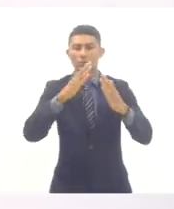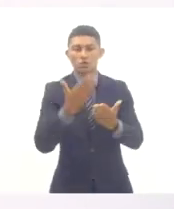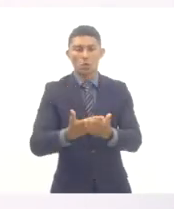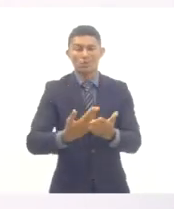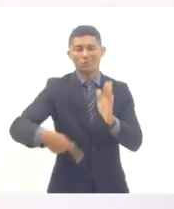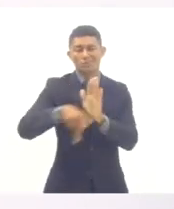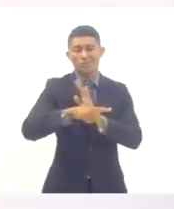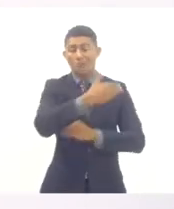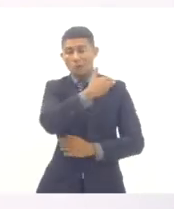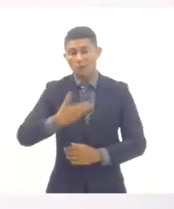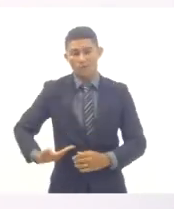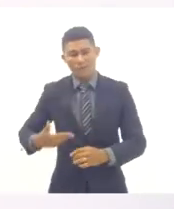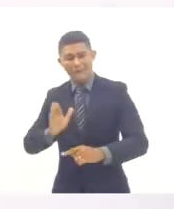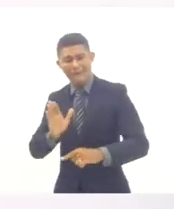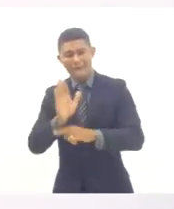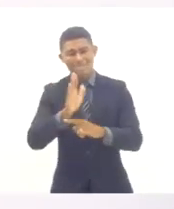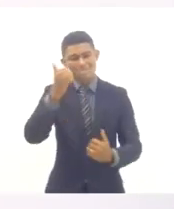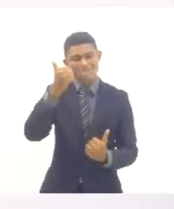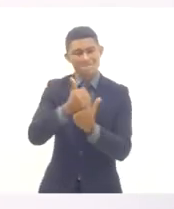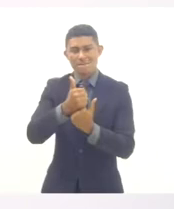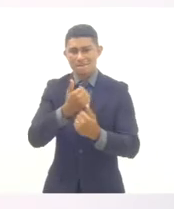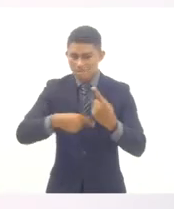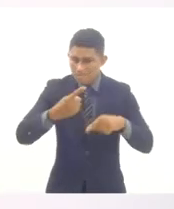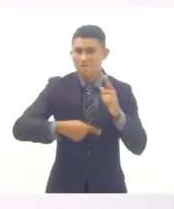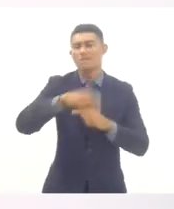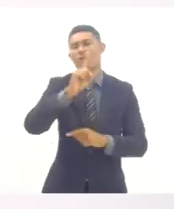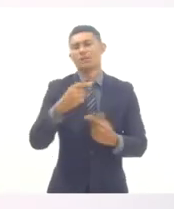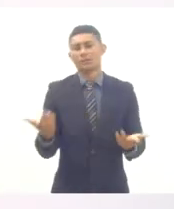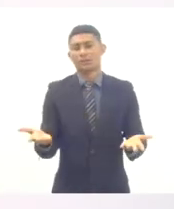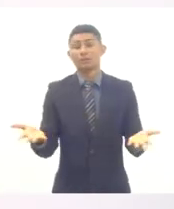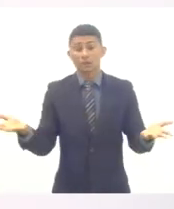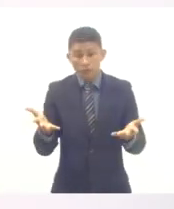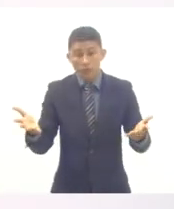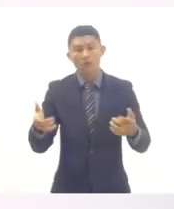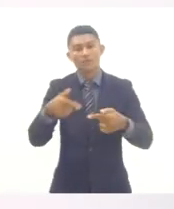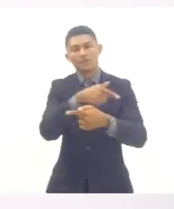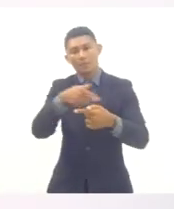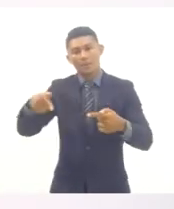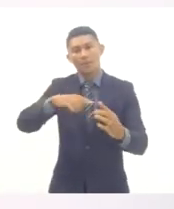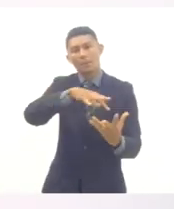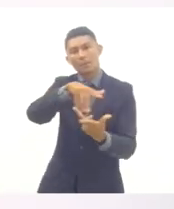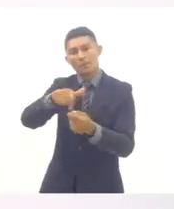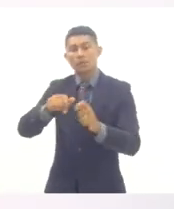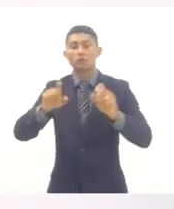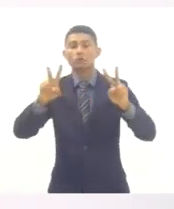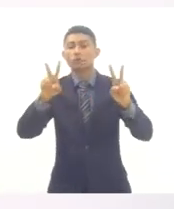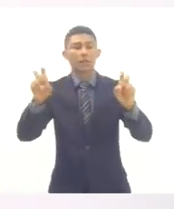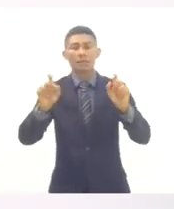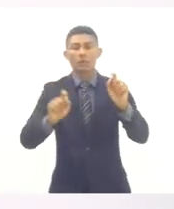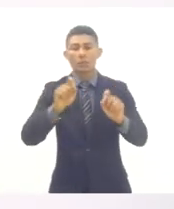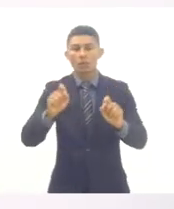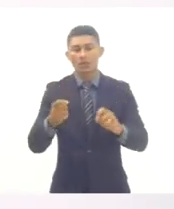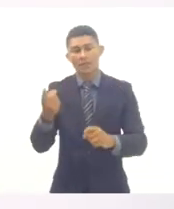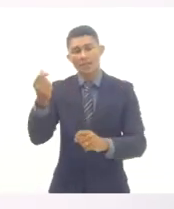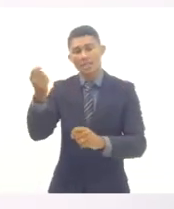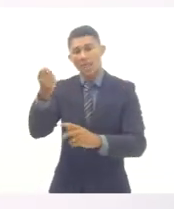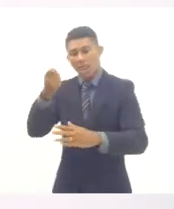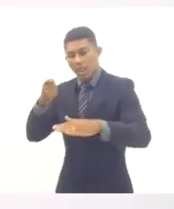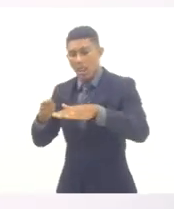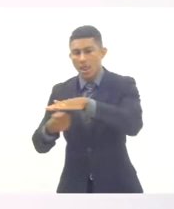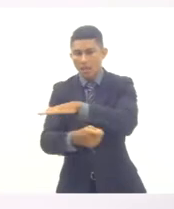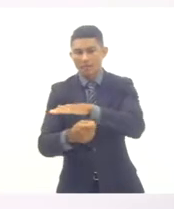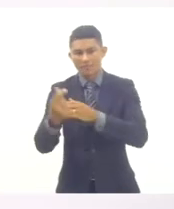ano, o tema da Semana de Ação Mundial é o não corte à verba da educação. A